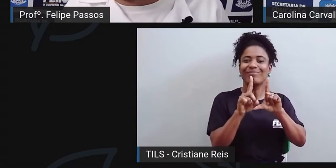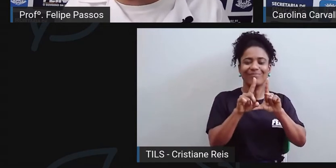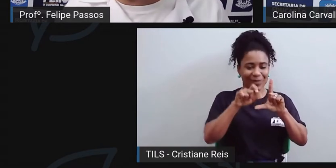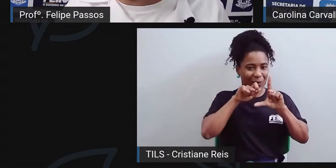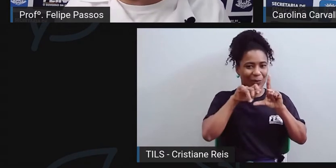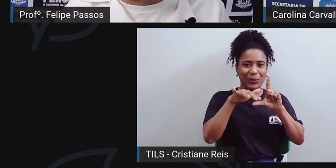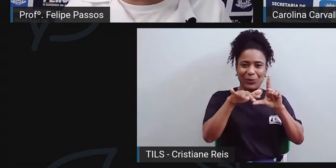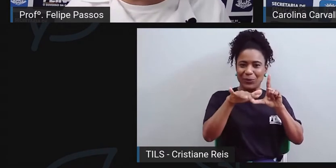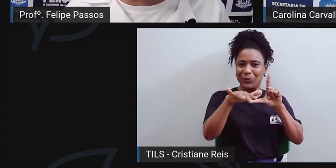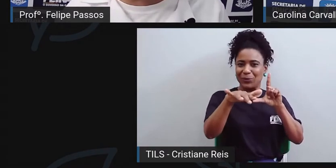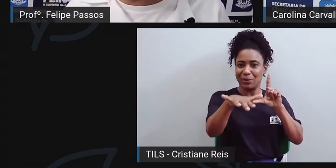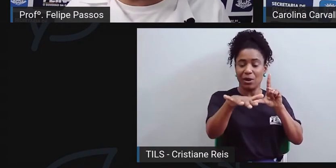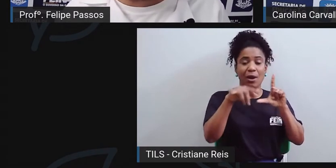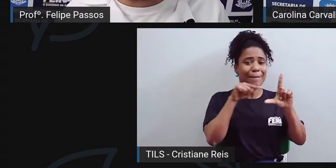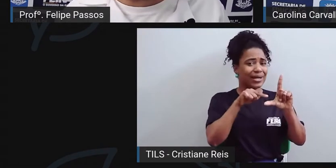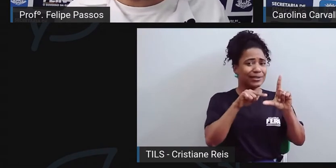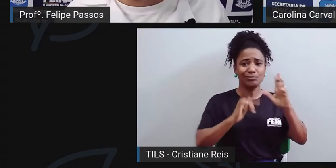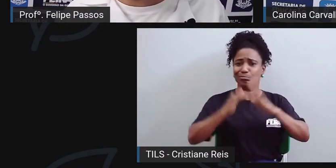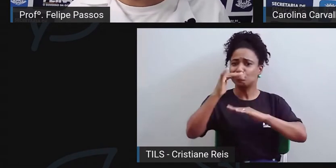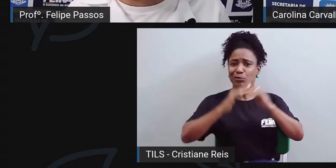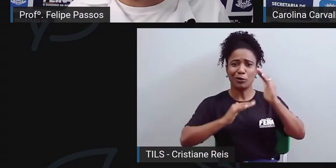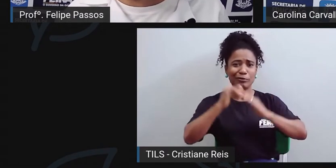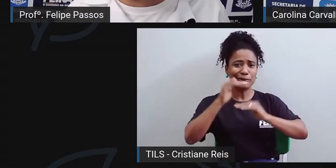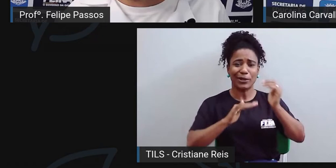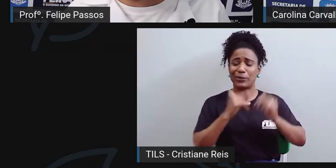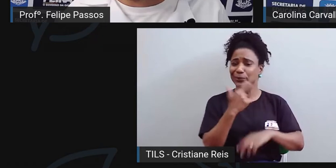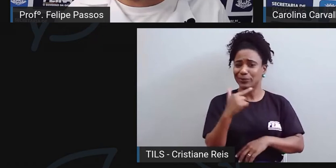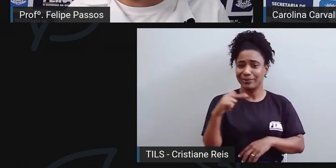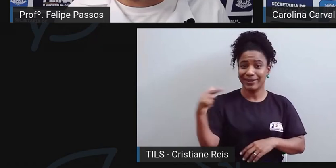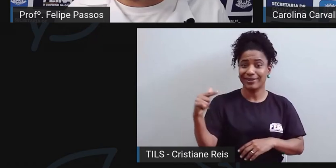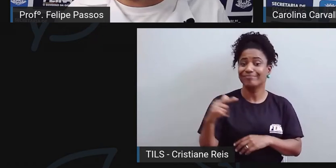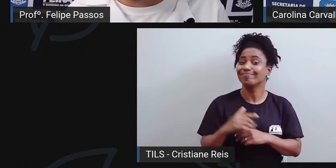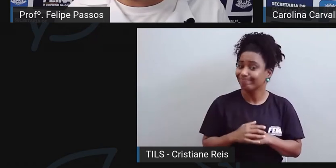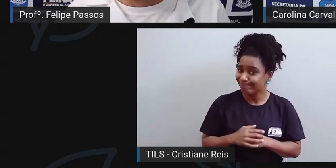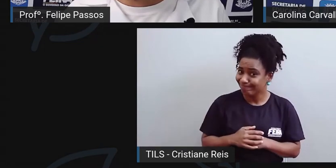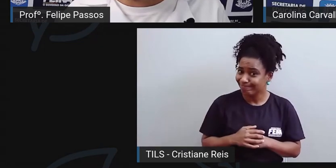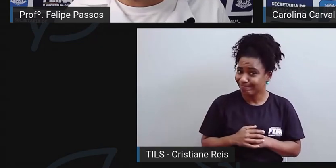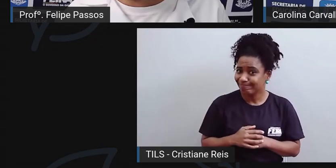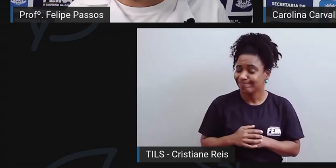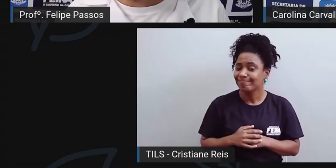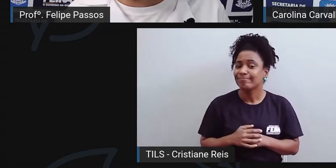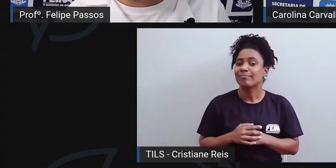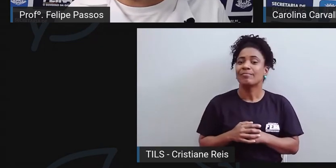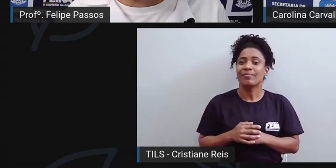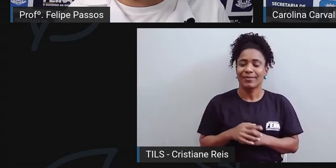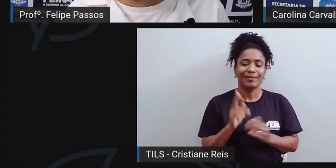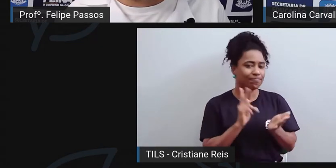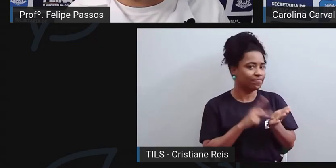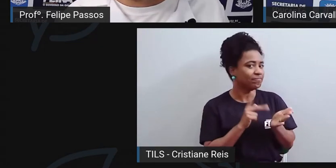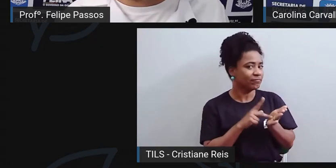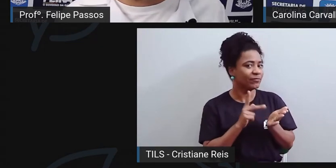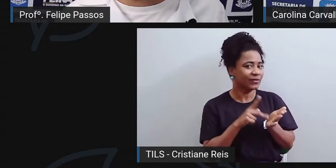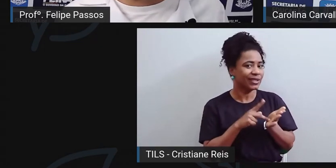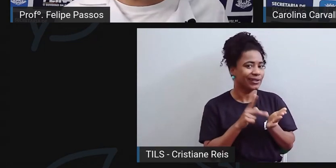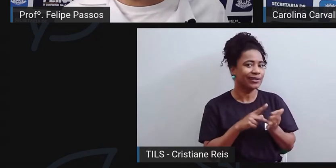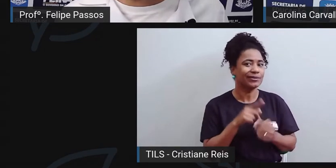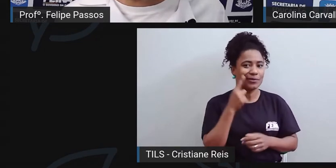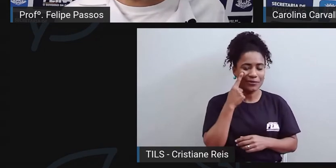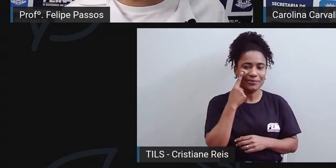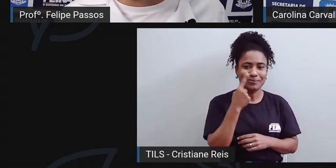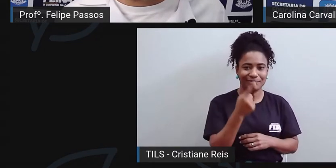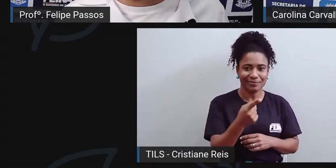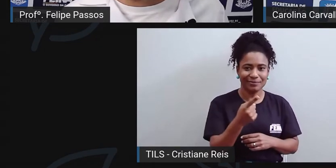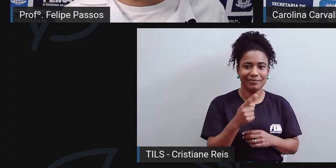aquele assunto ali que ela está tratando. Verdade. Tem sido cada vez mais comum as pessoas lançarem